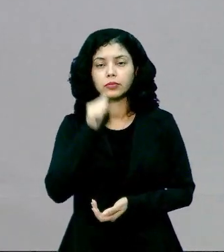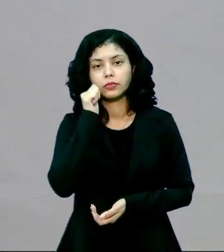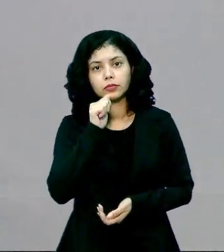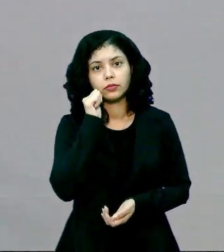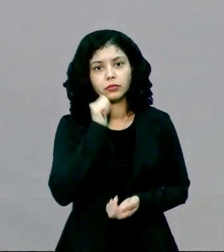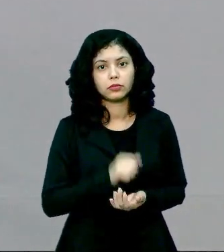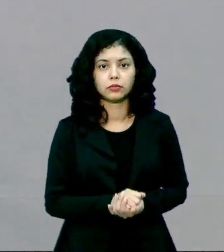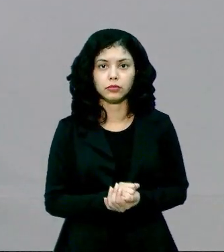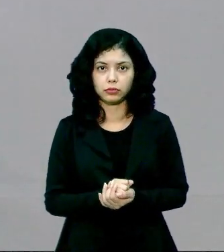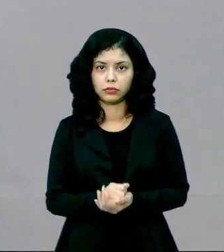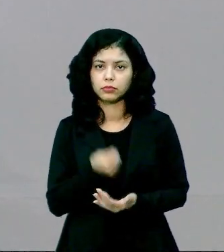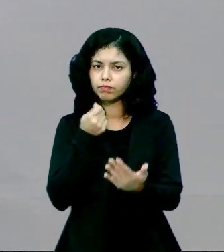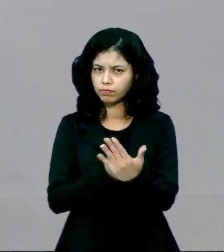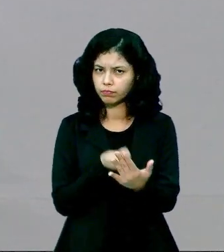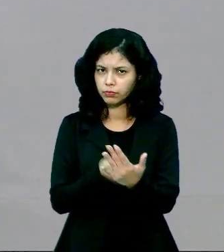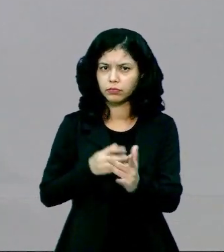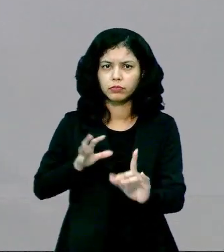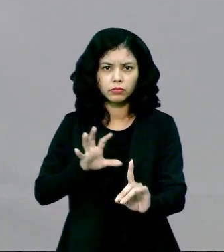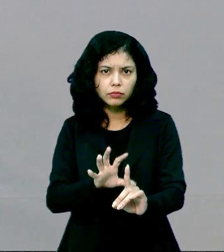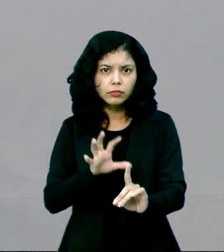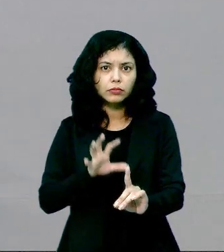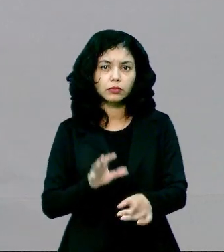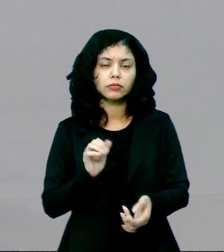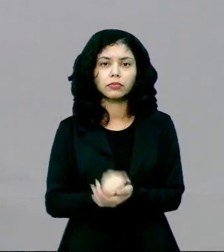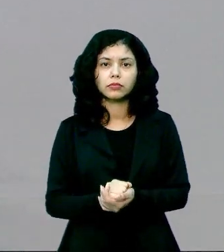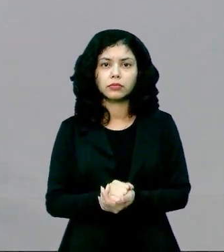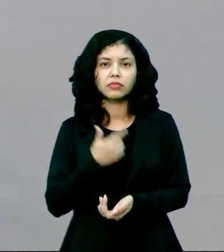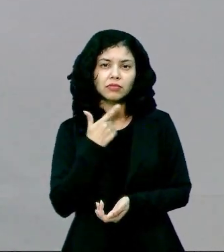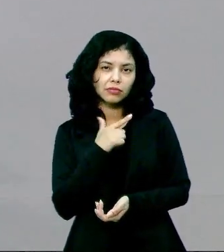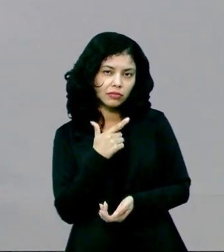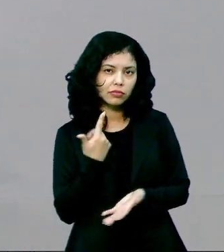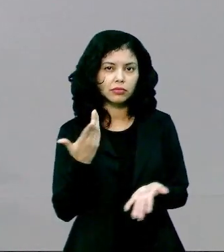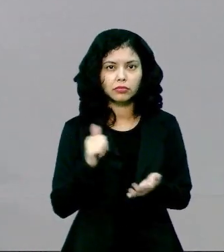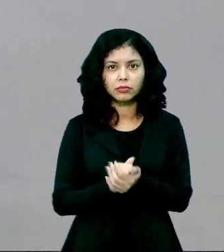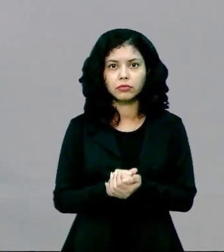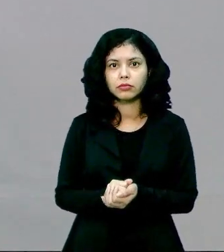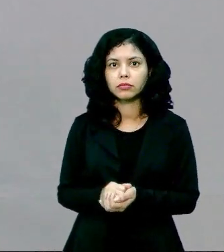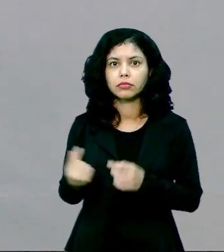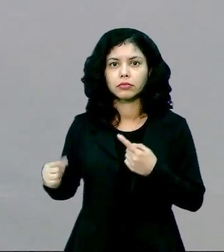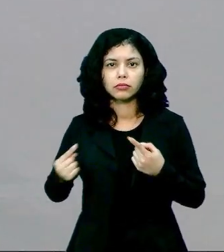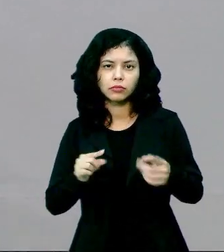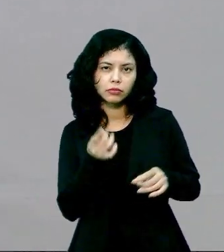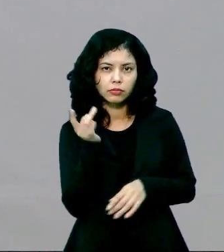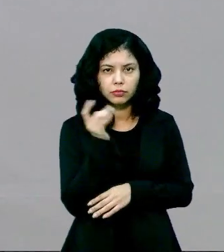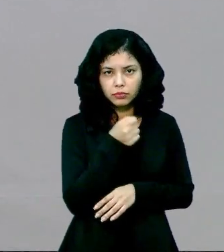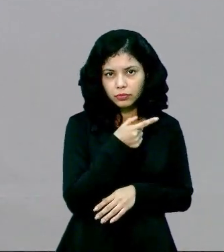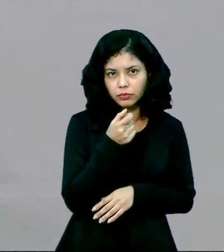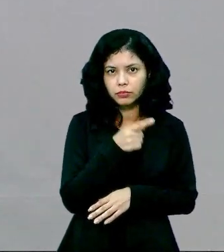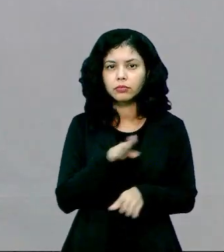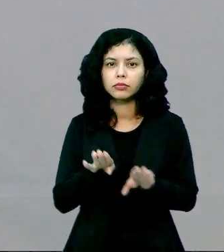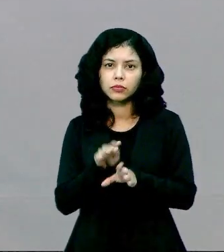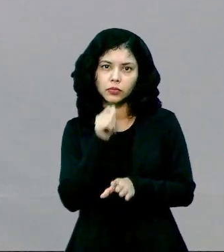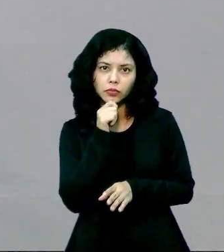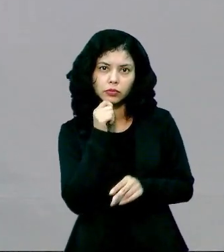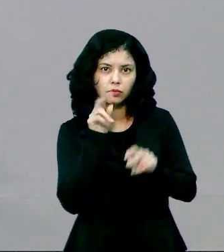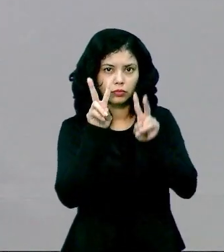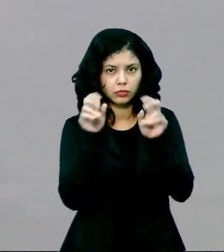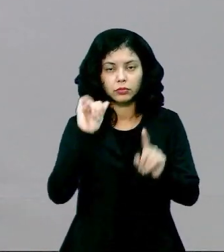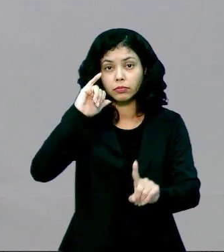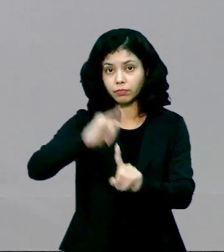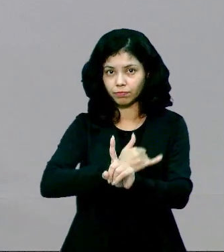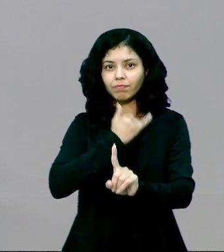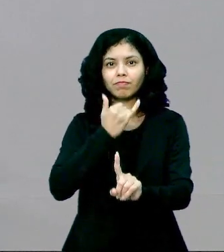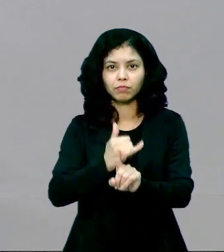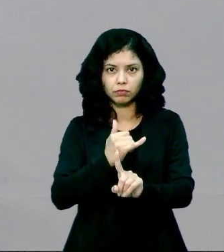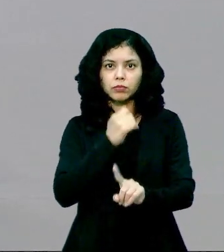ela ainda tem que suportar as gracinhas, as chacotas, as piadas, o bullying,